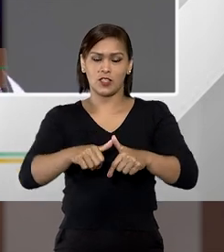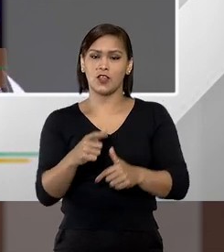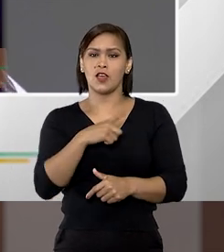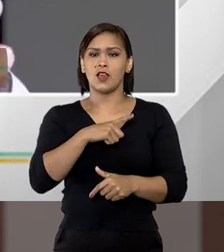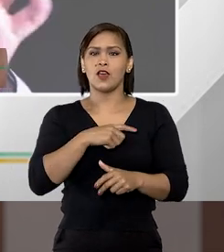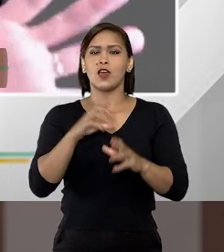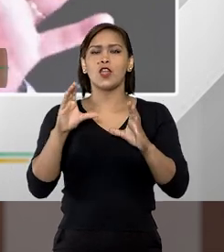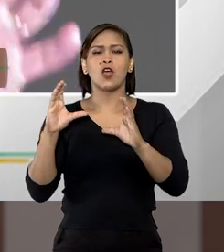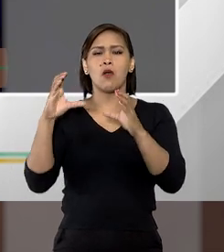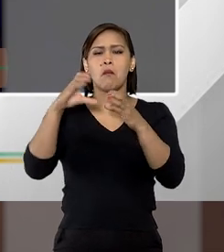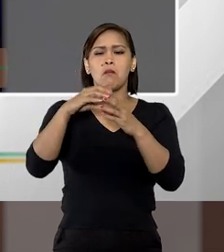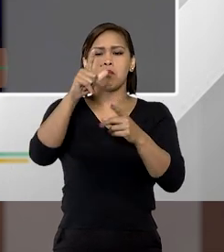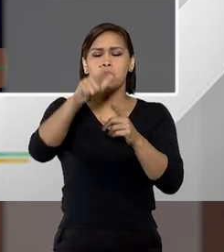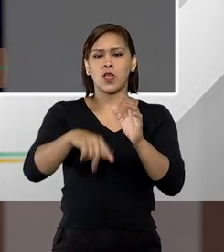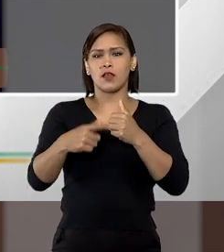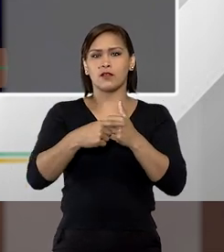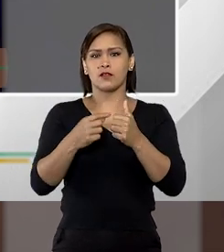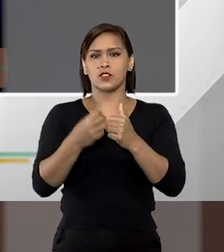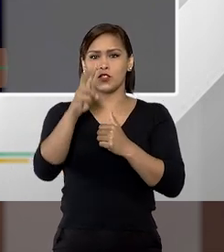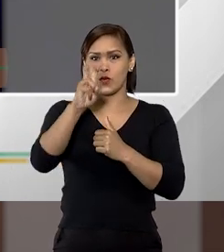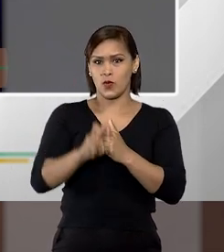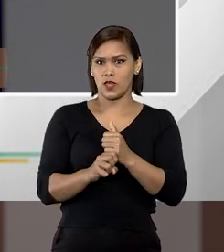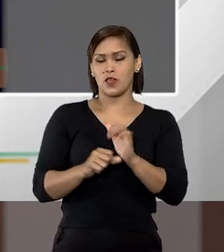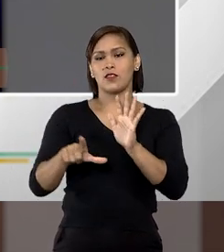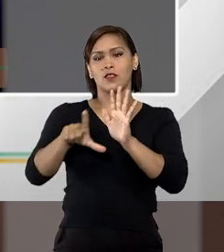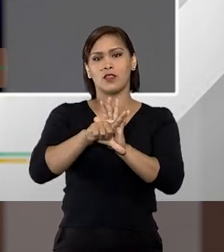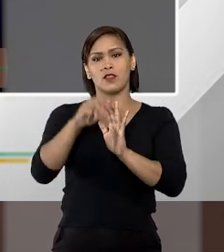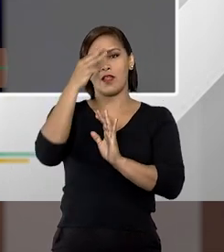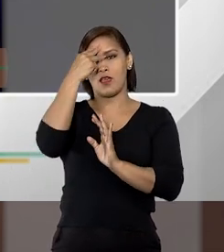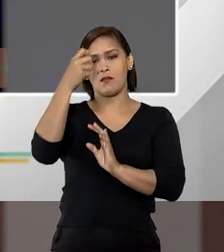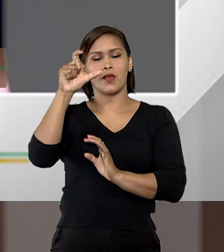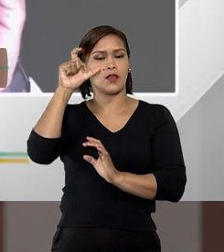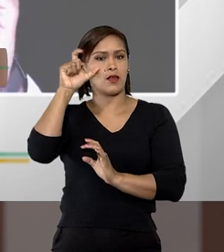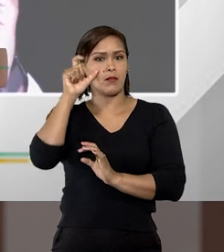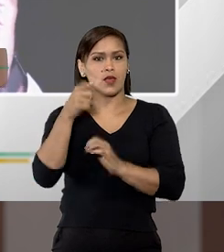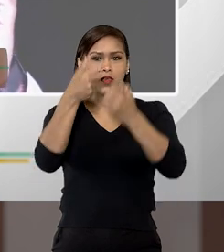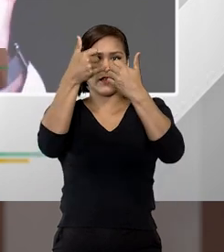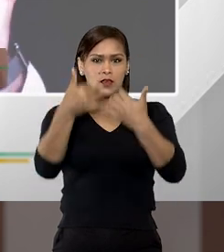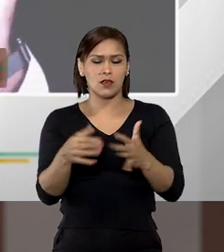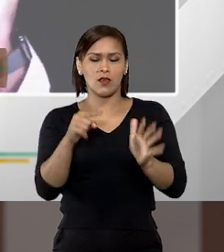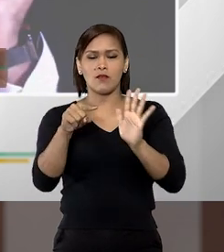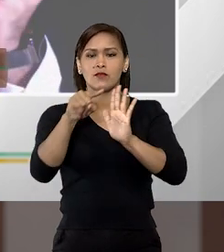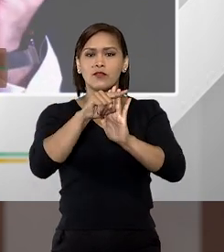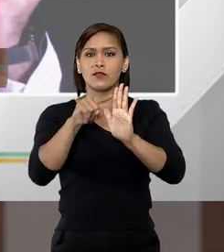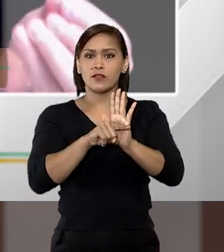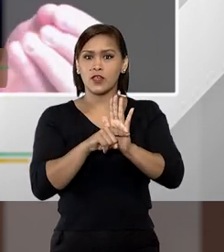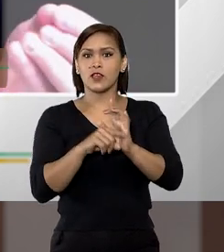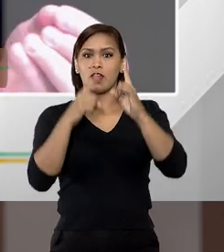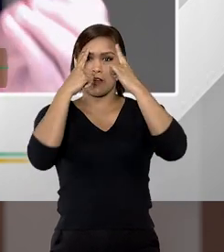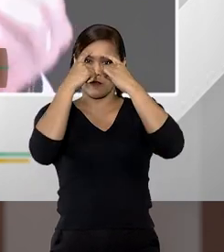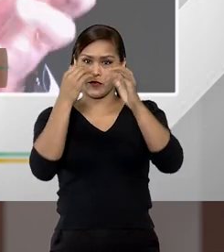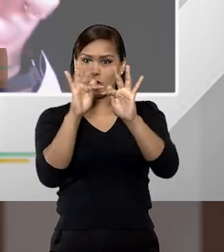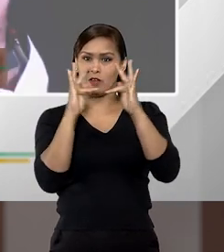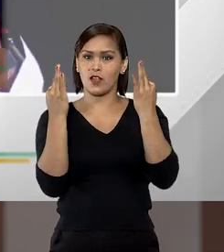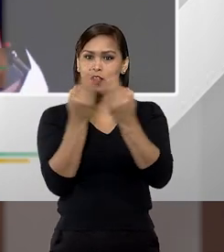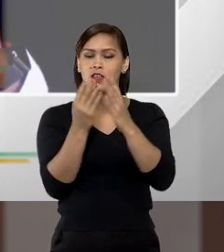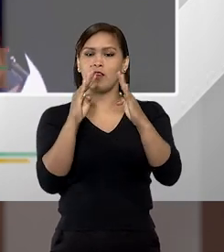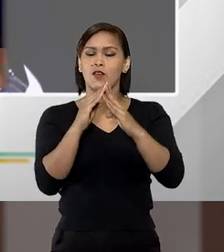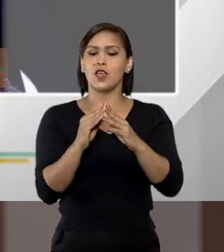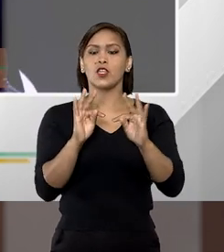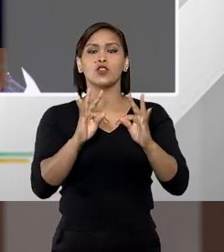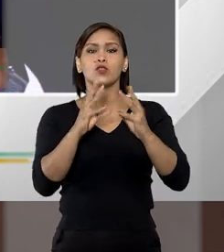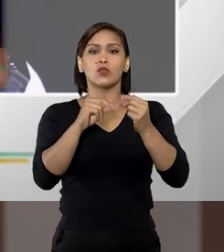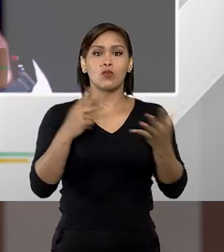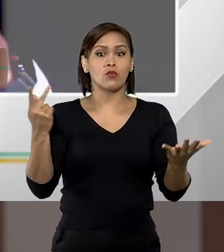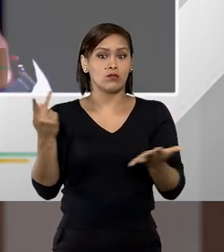o conceito definido no próprio artigo 5º da Lei Maria da Penha, que define que a violência doméstica é toda e qualquer